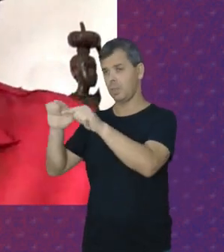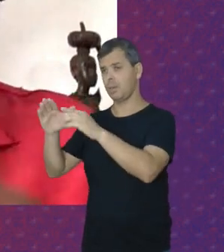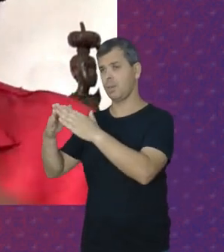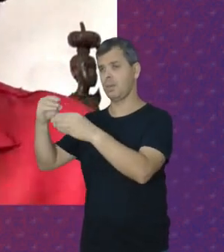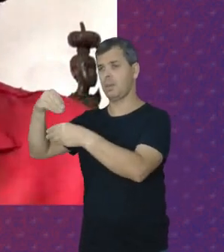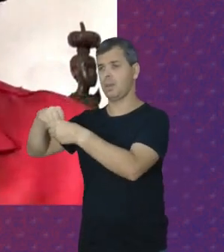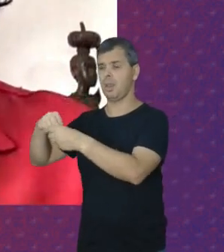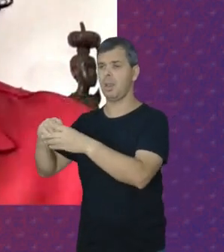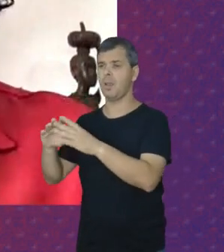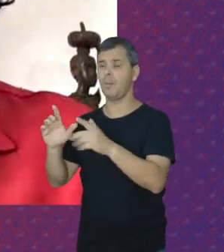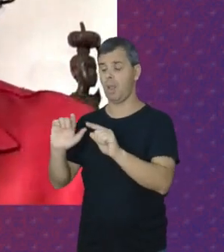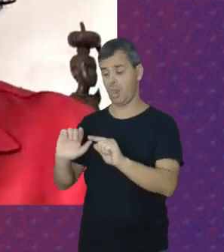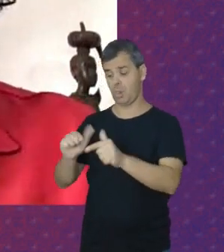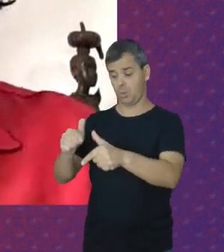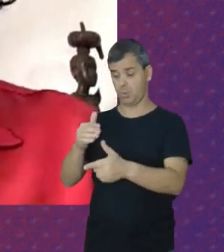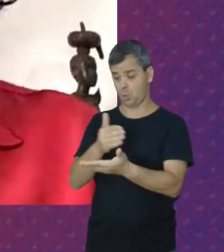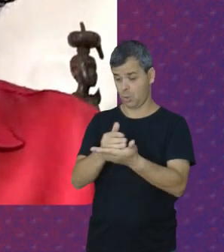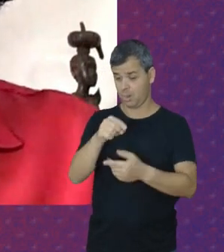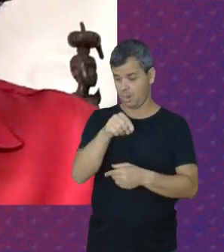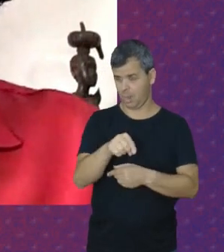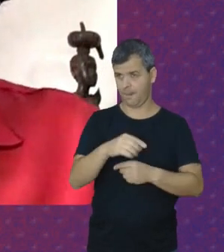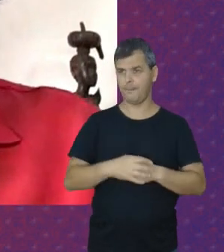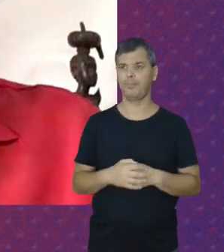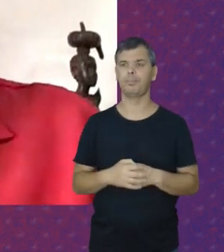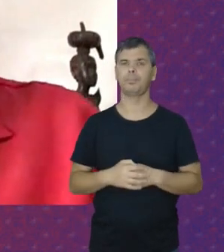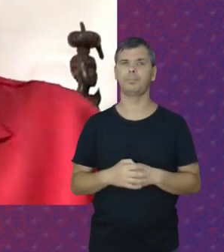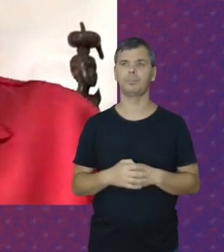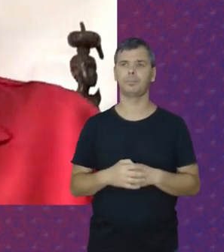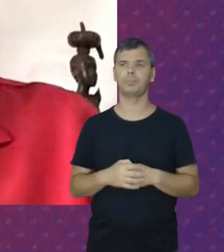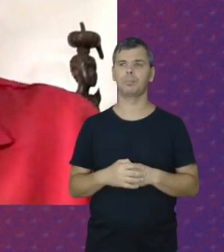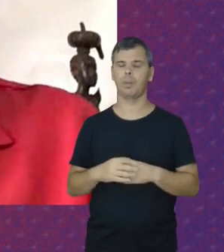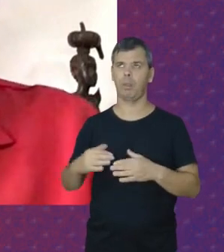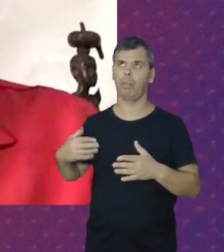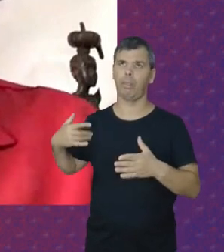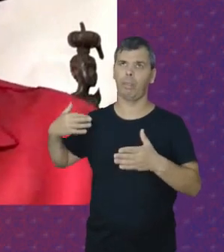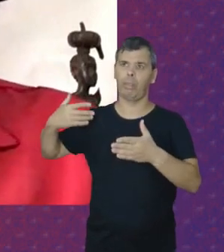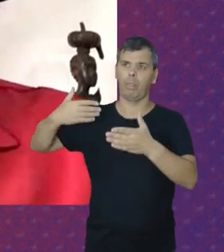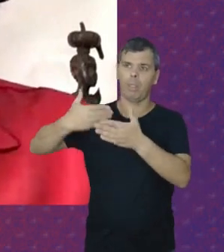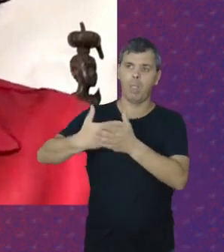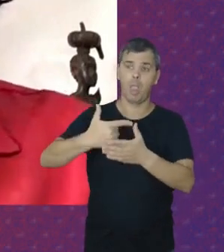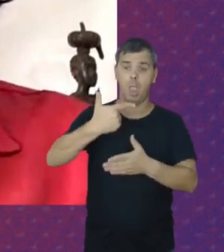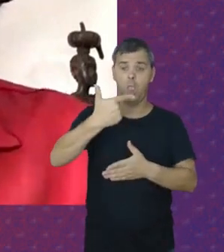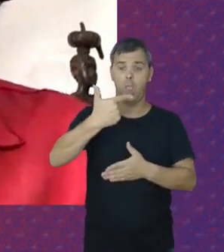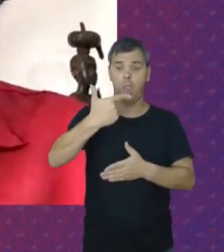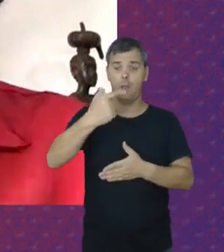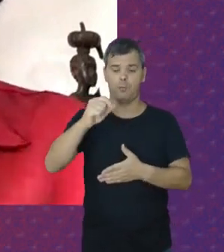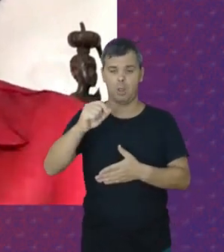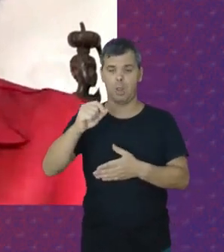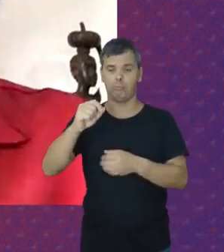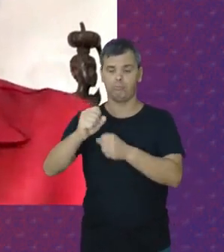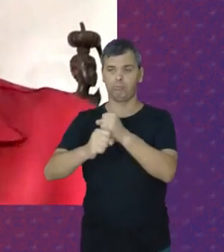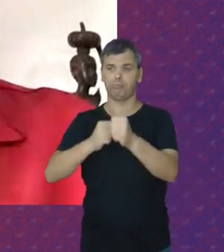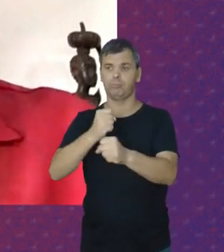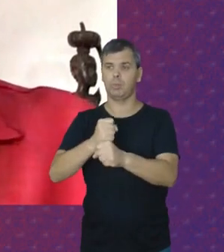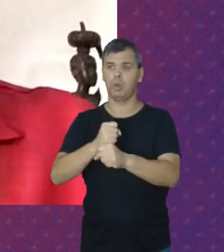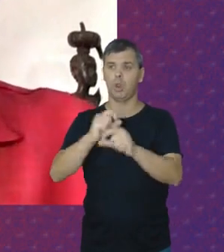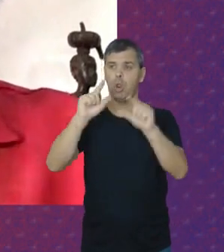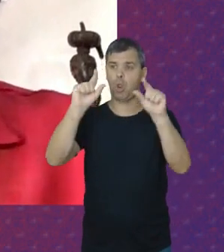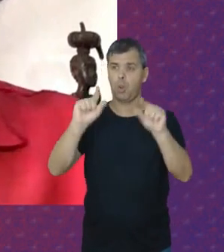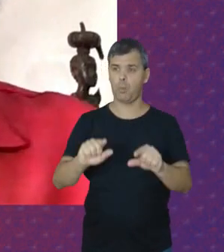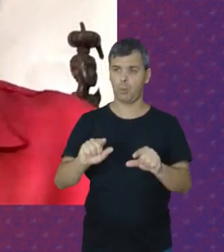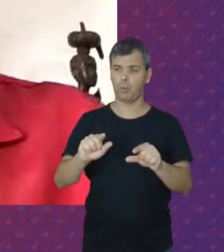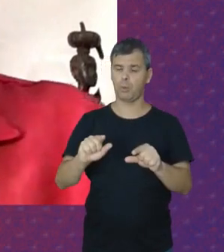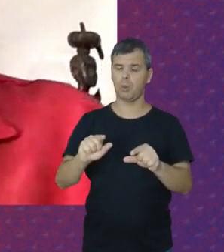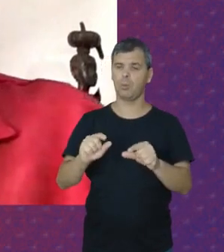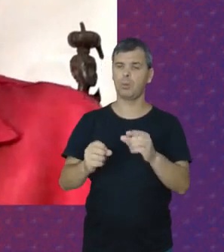Então a luta Começou Ali Bom O tempo Passou 20 anos Depois O pouco Que tínhamos